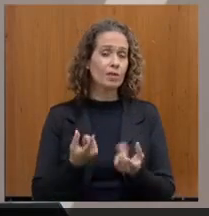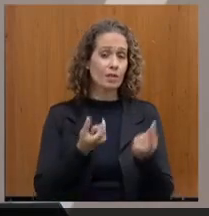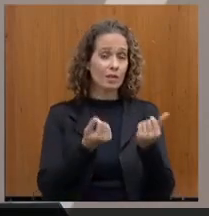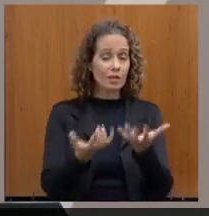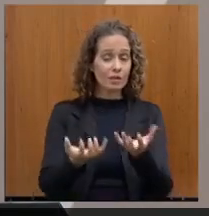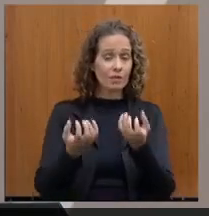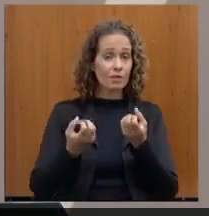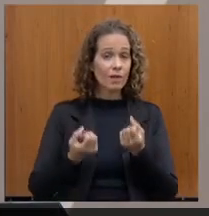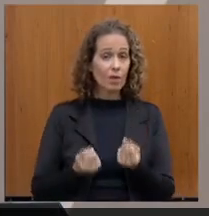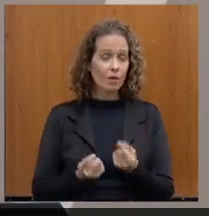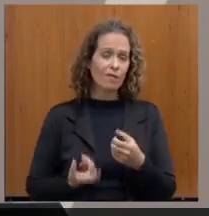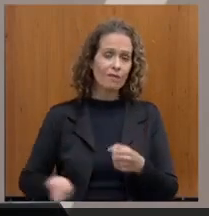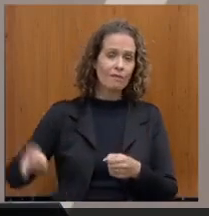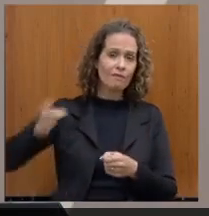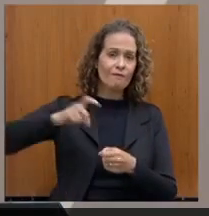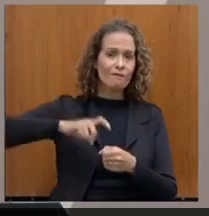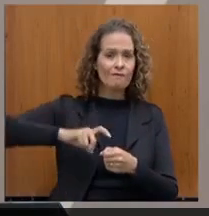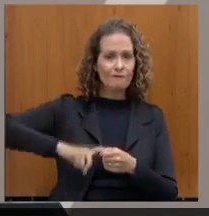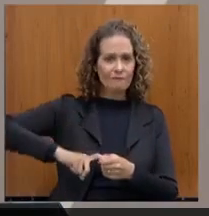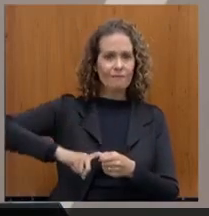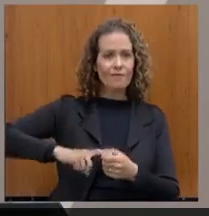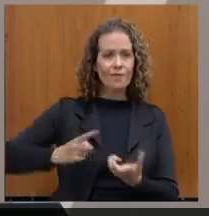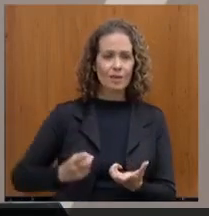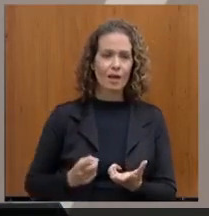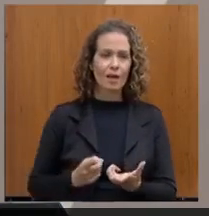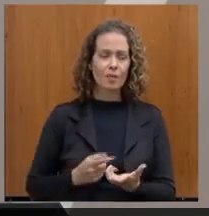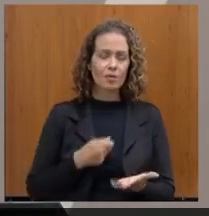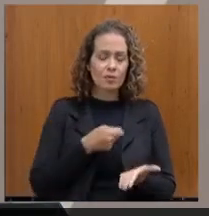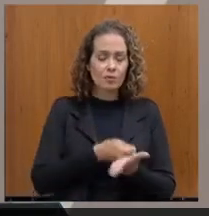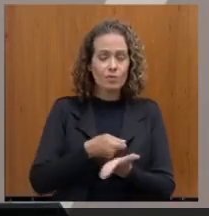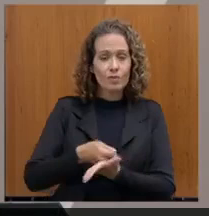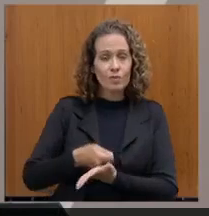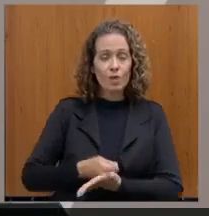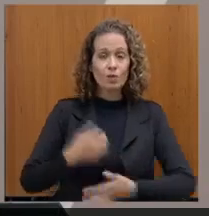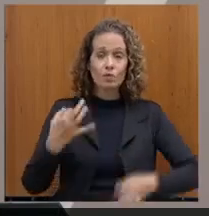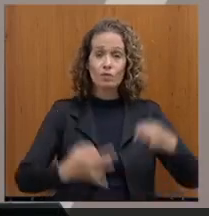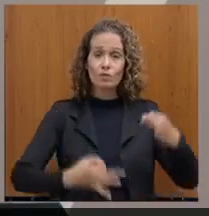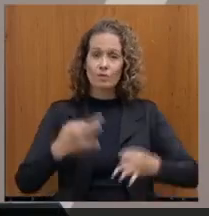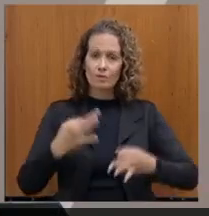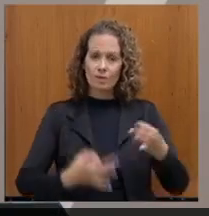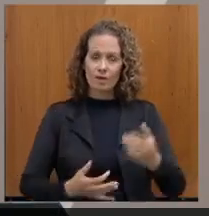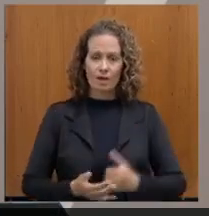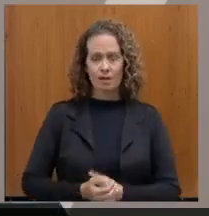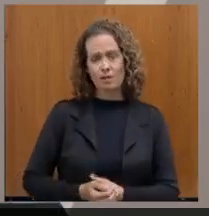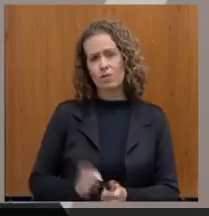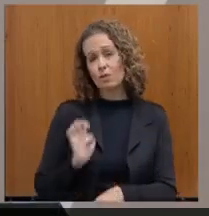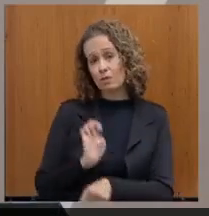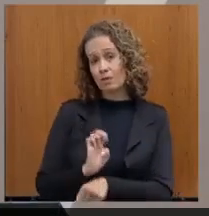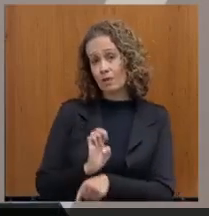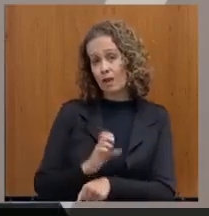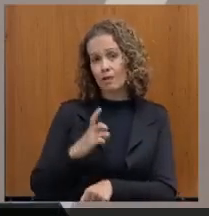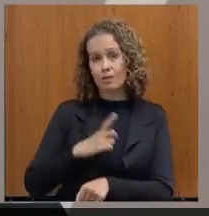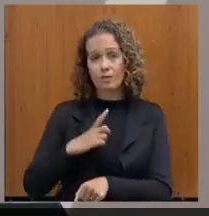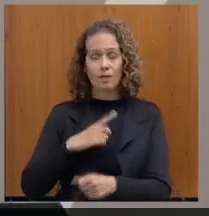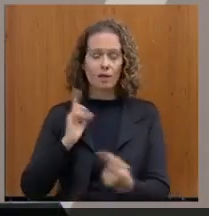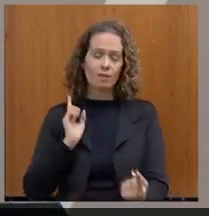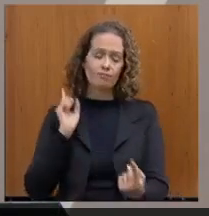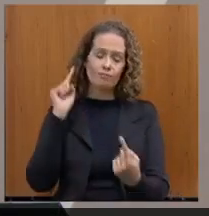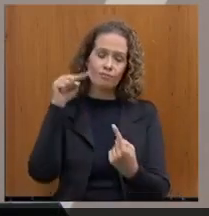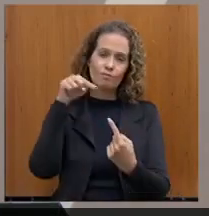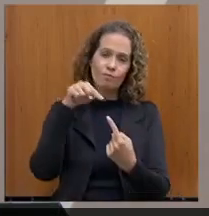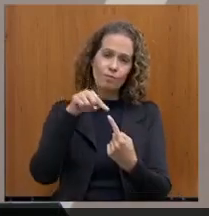as contas dos depósitos judiciais, enfim, o Estado tem esse propósito, existe essas